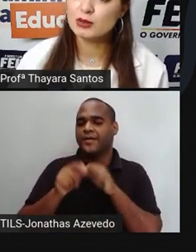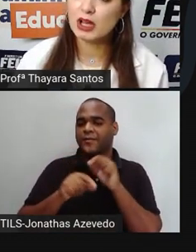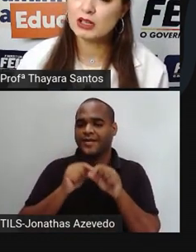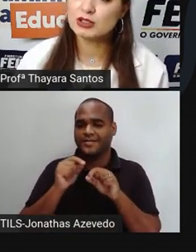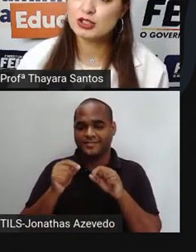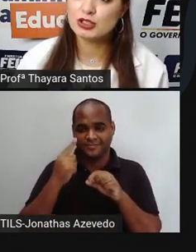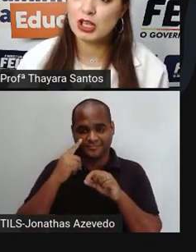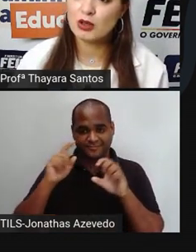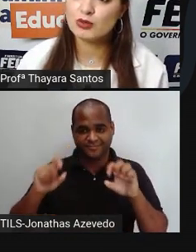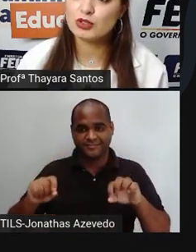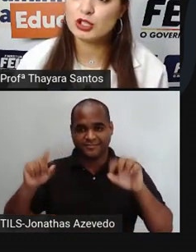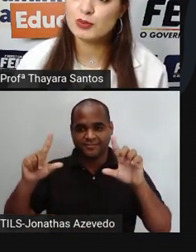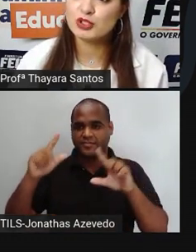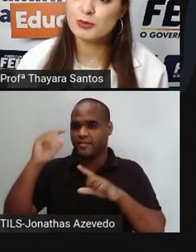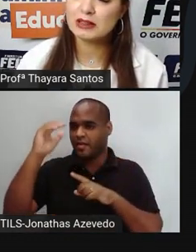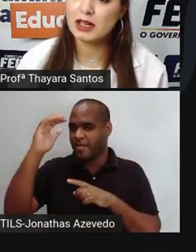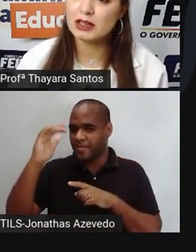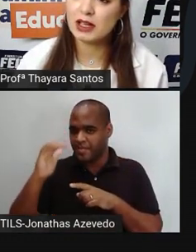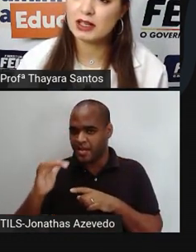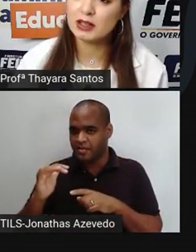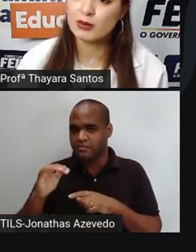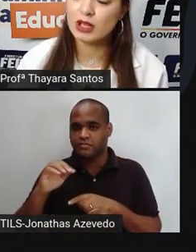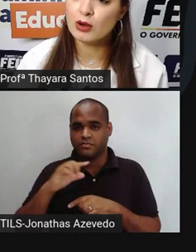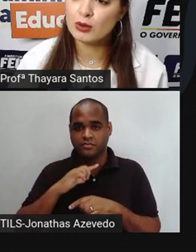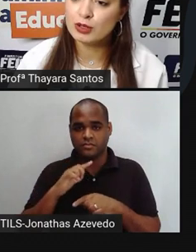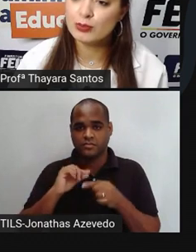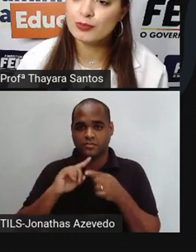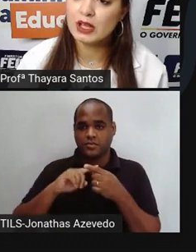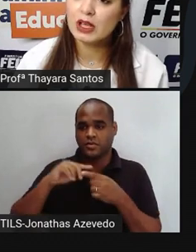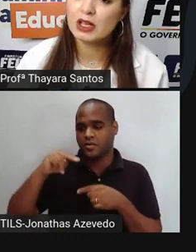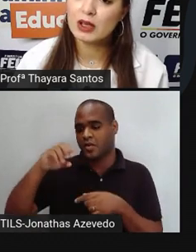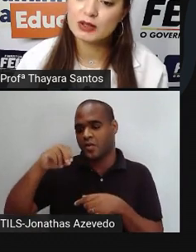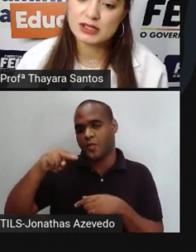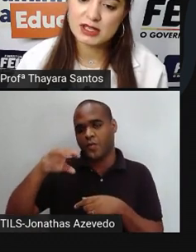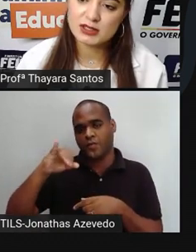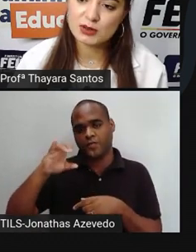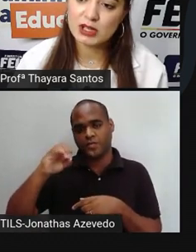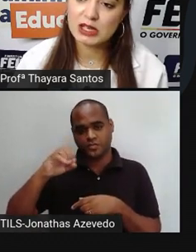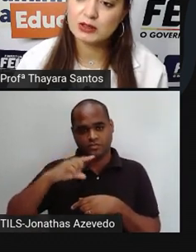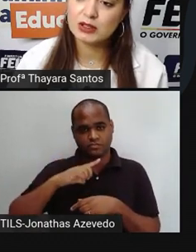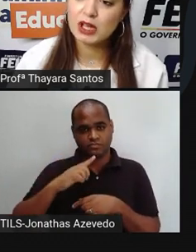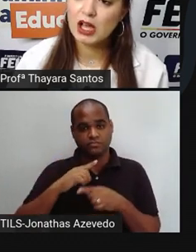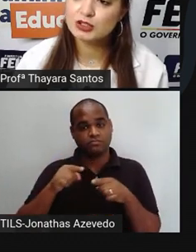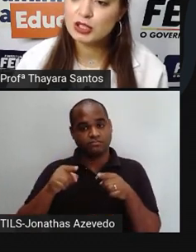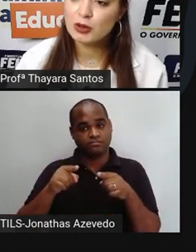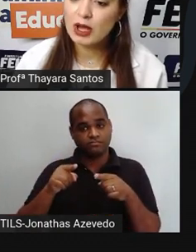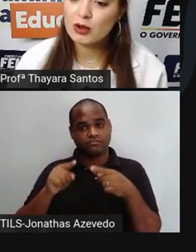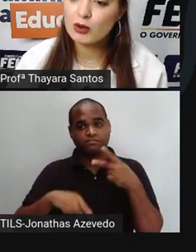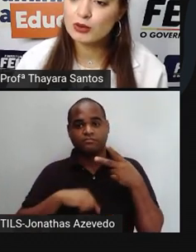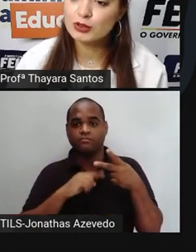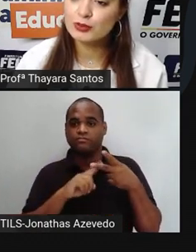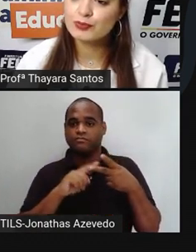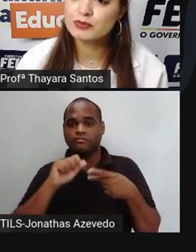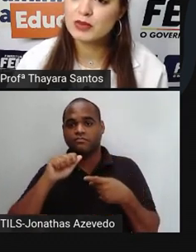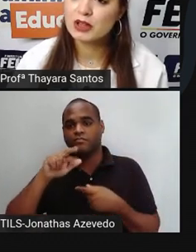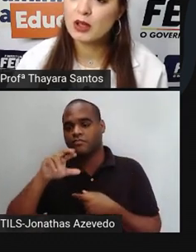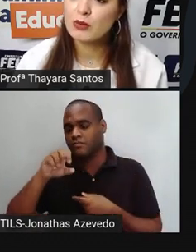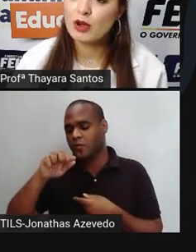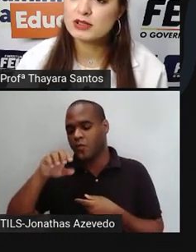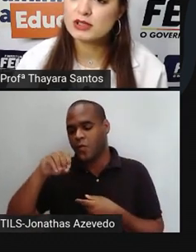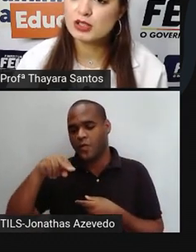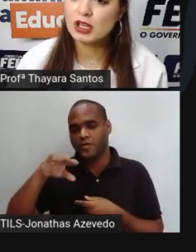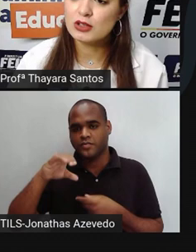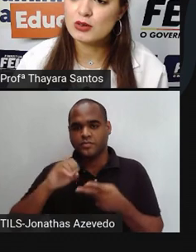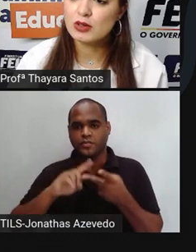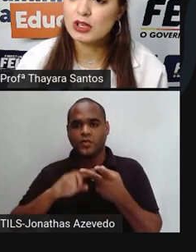lado, a gente tem os tipos de matéria. Aqui tem o neônio, que é o que está selecionado. A gente tem o argônio, tem